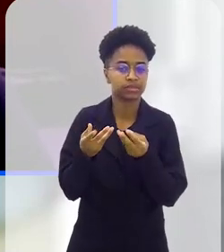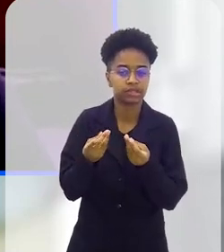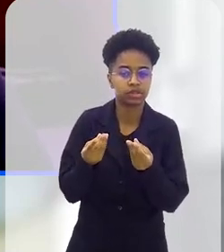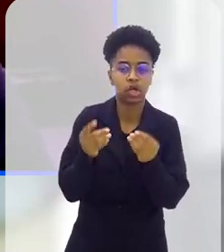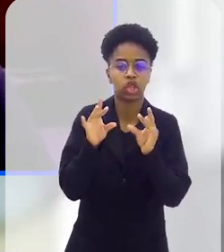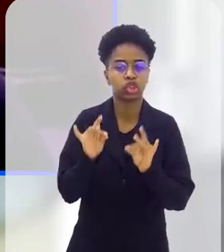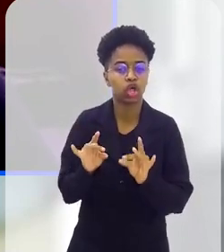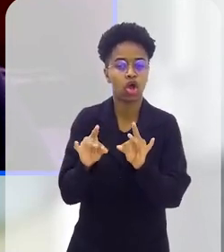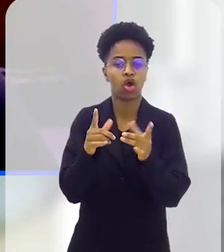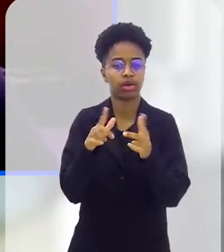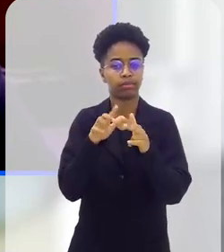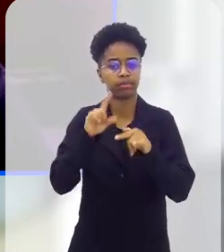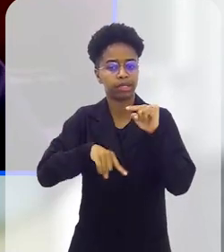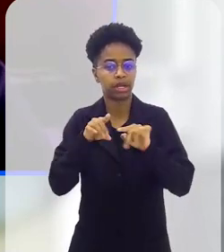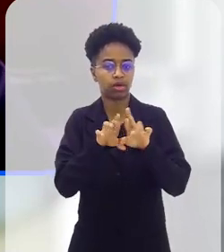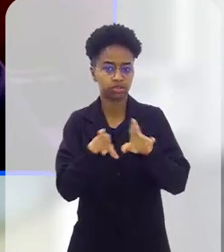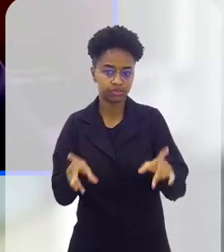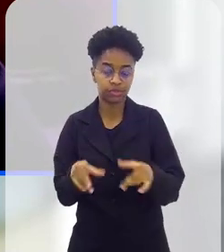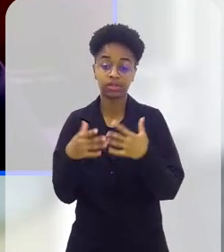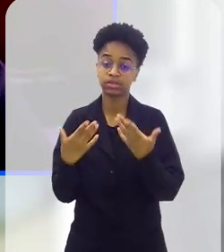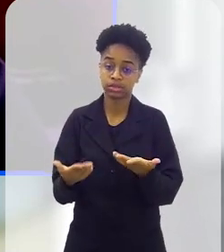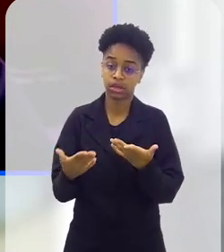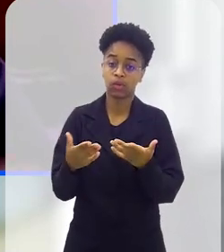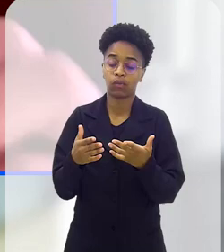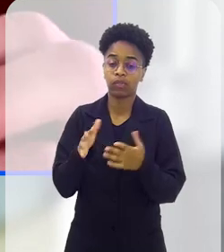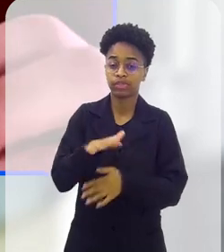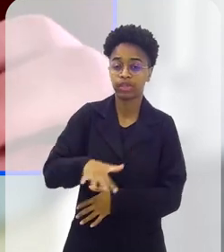a expansão do território,